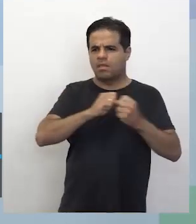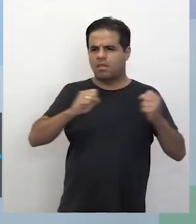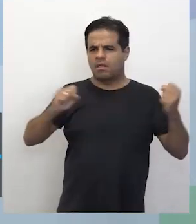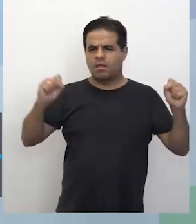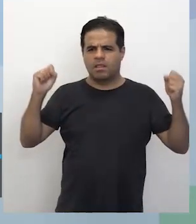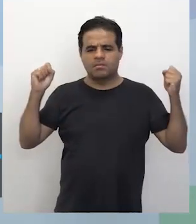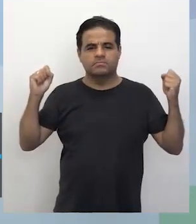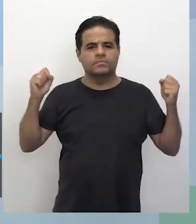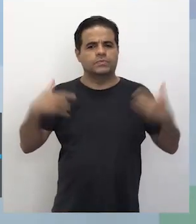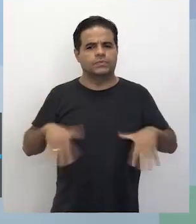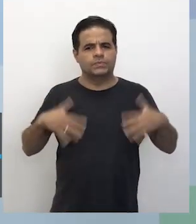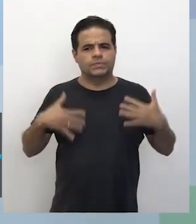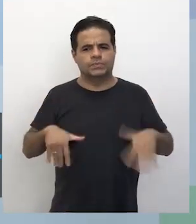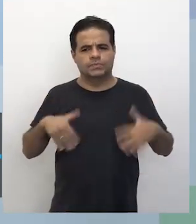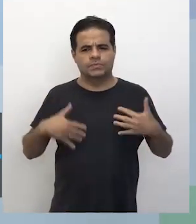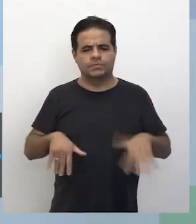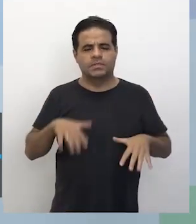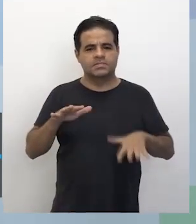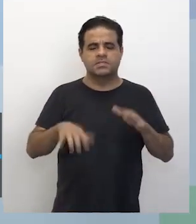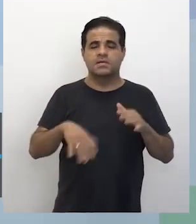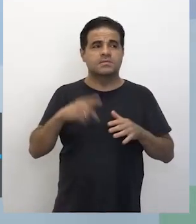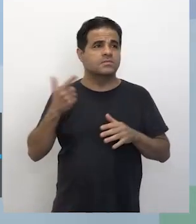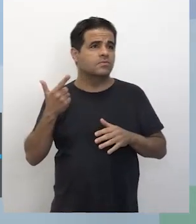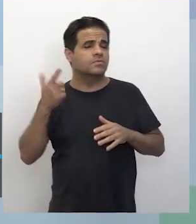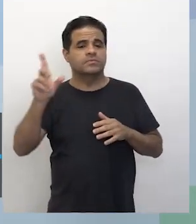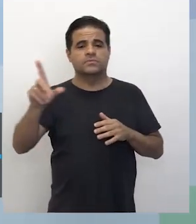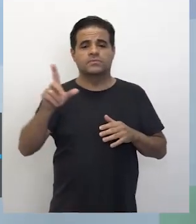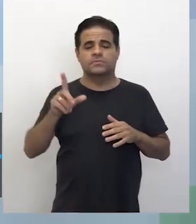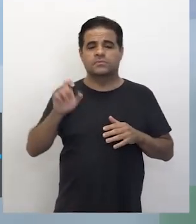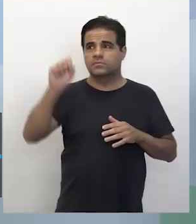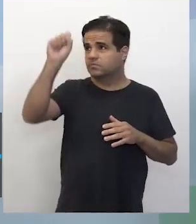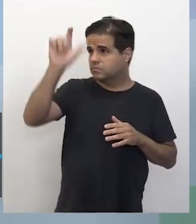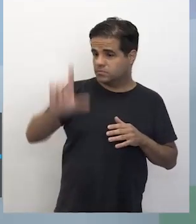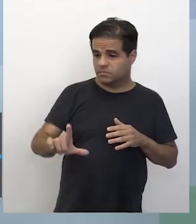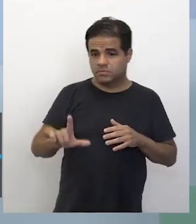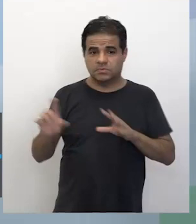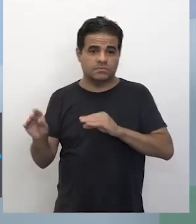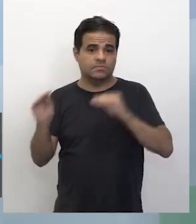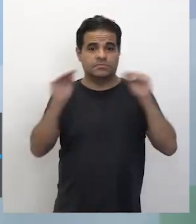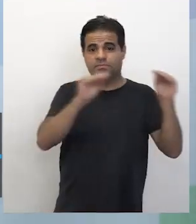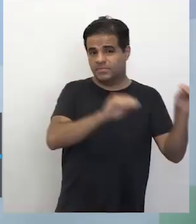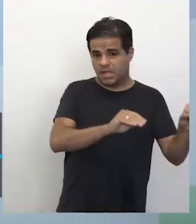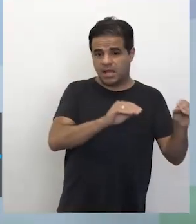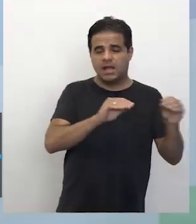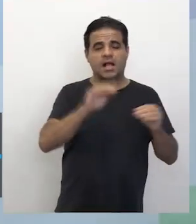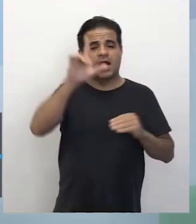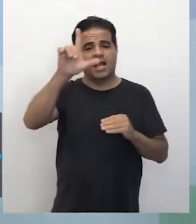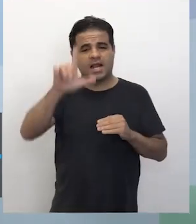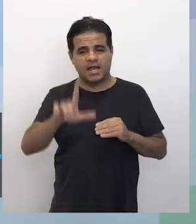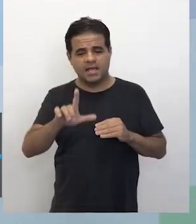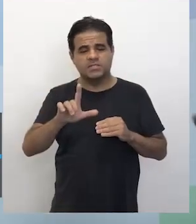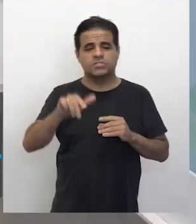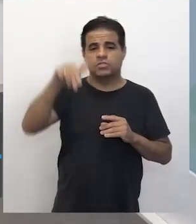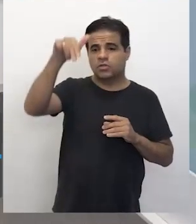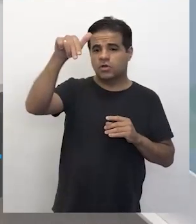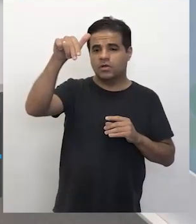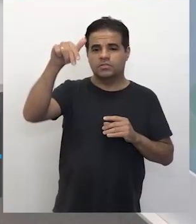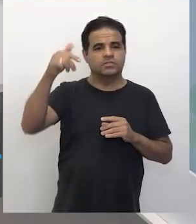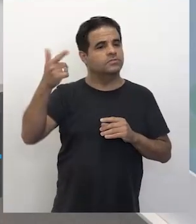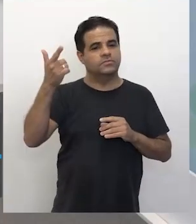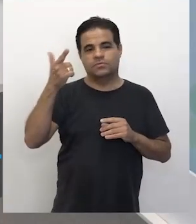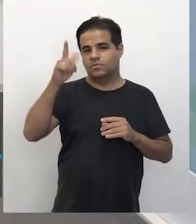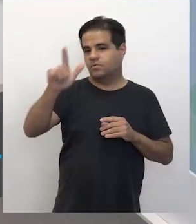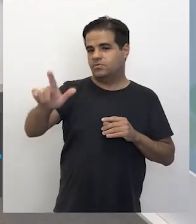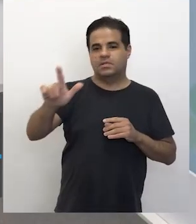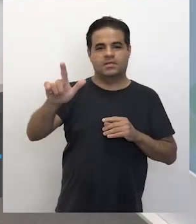imensa. Então, às vezes, se você mora do extremo da Zona Sul e vai mudar para o extremo da Leste, né? O extremo da Norte... Você é o outro. Você